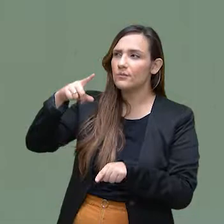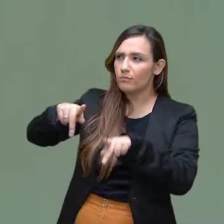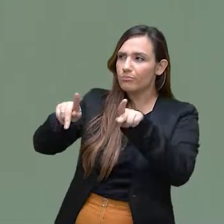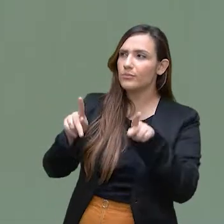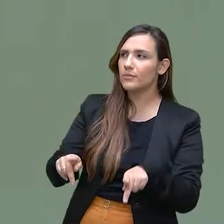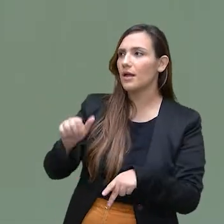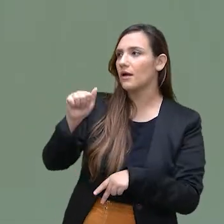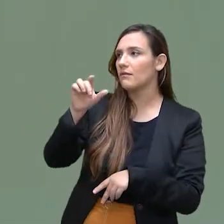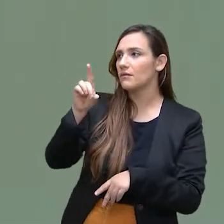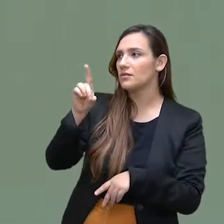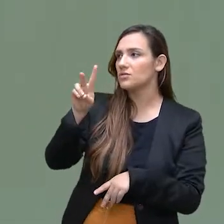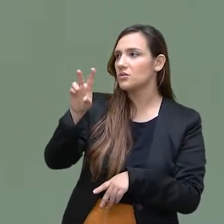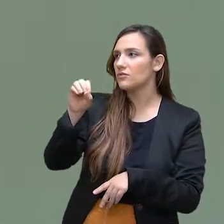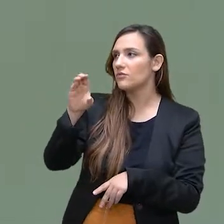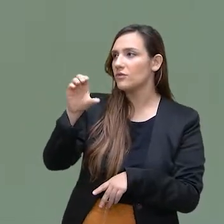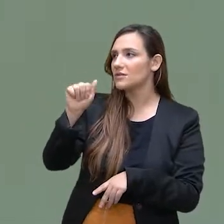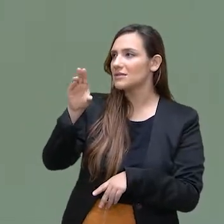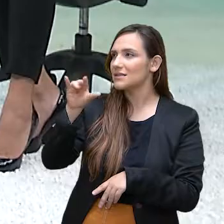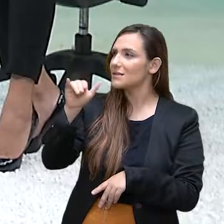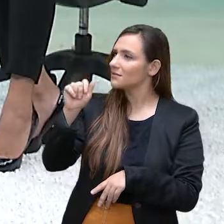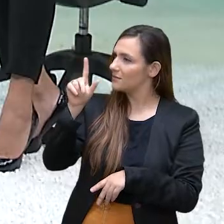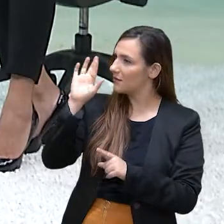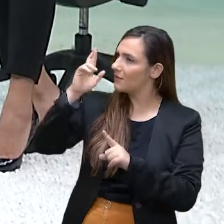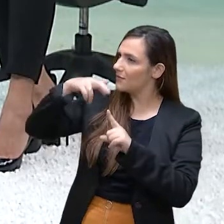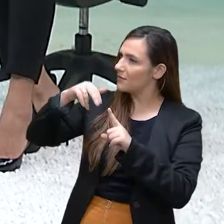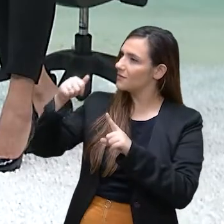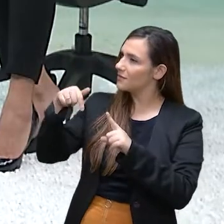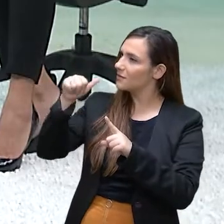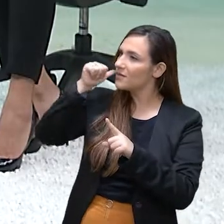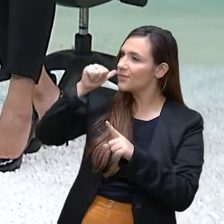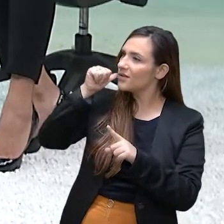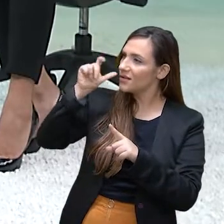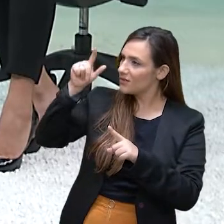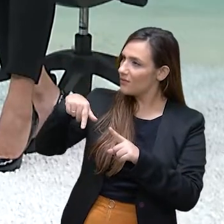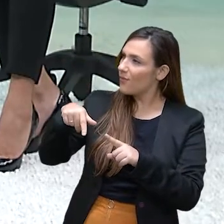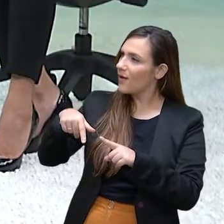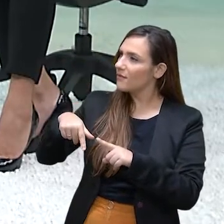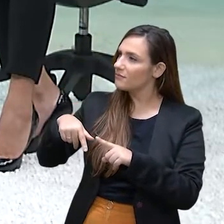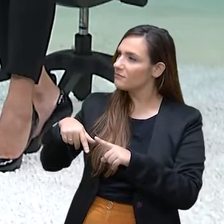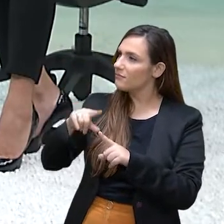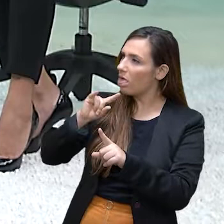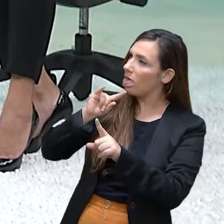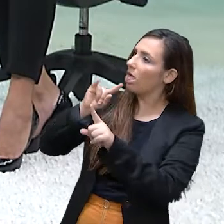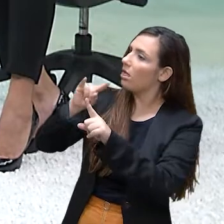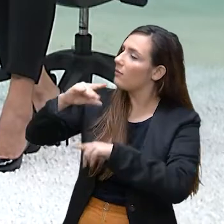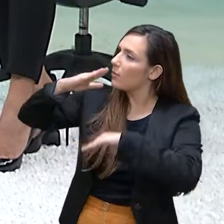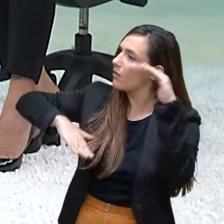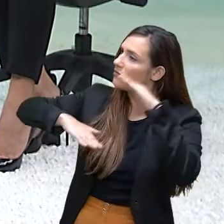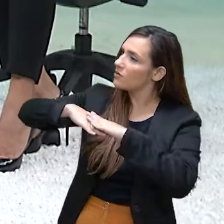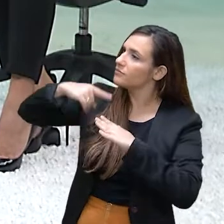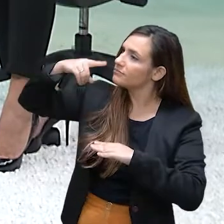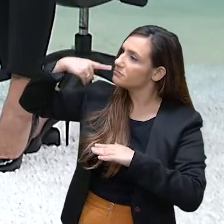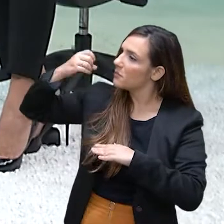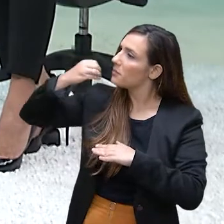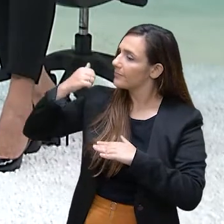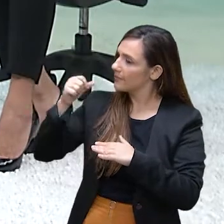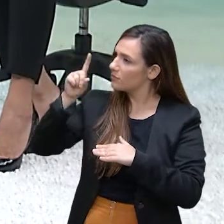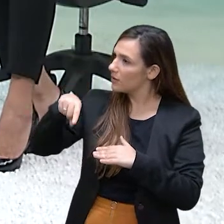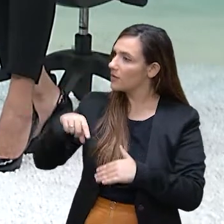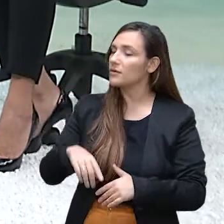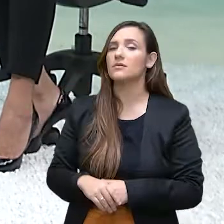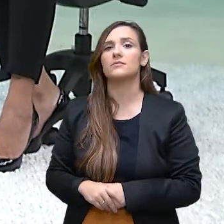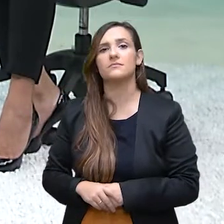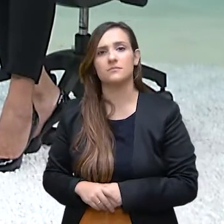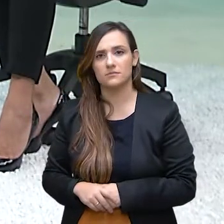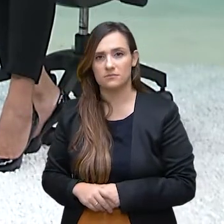vista já com um certo destaque, digamos assim, entre as mulheres, entre as carreiras que a gente tem dentro da área jurídica.